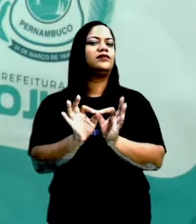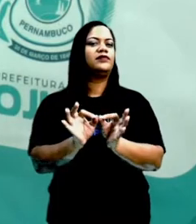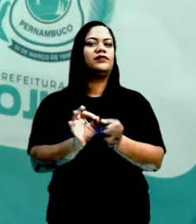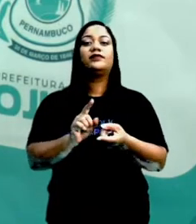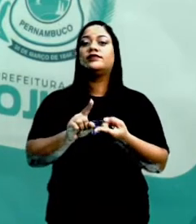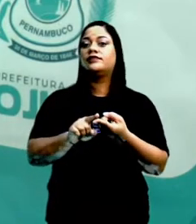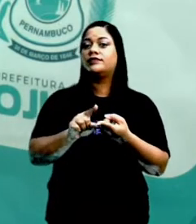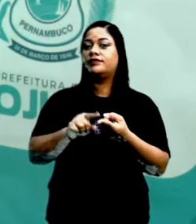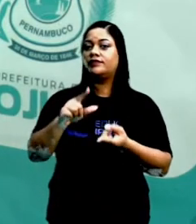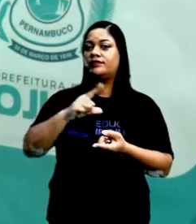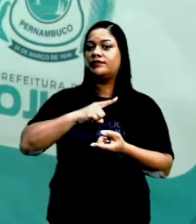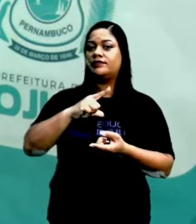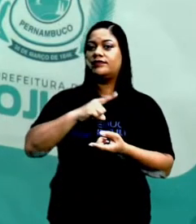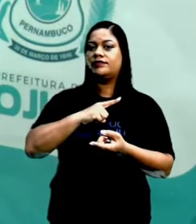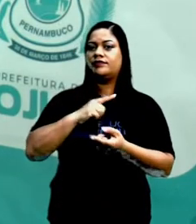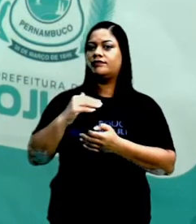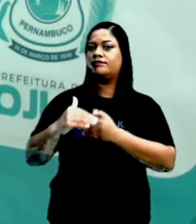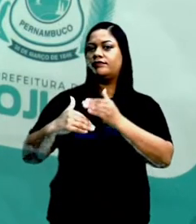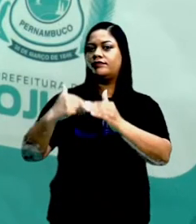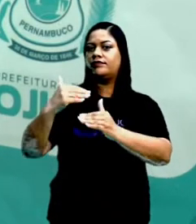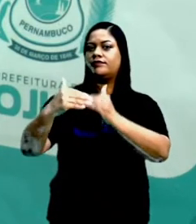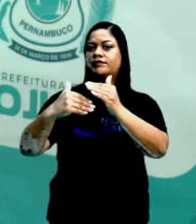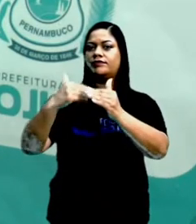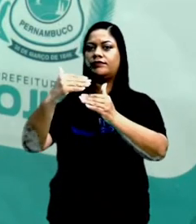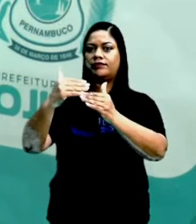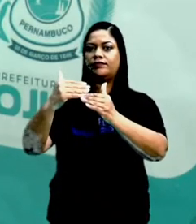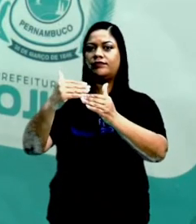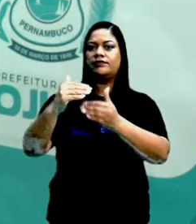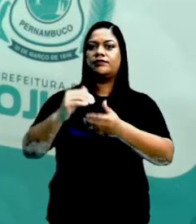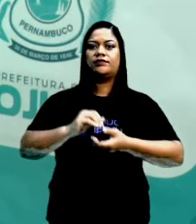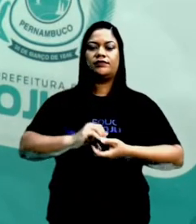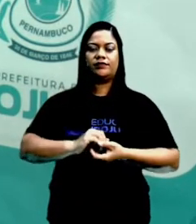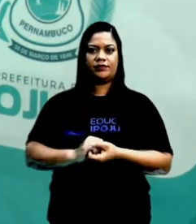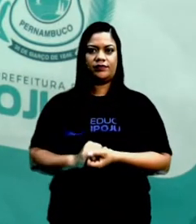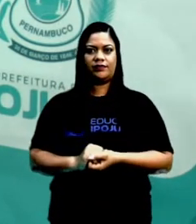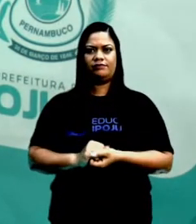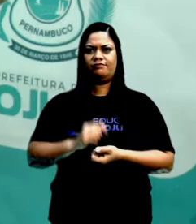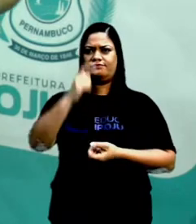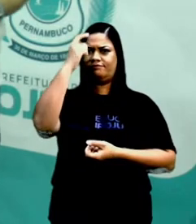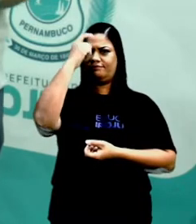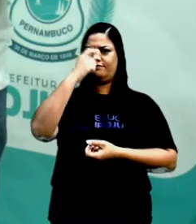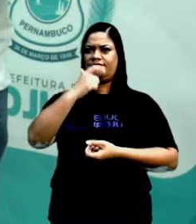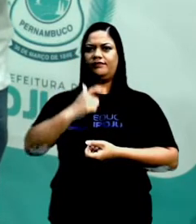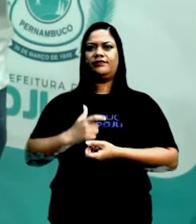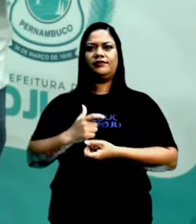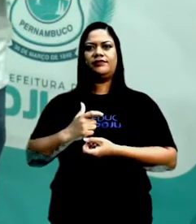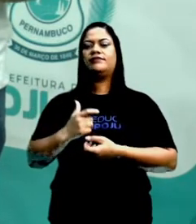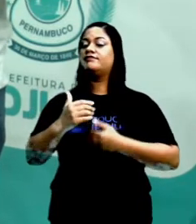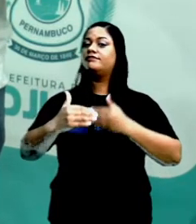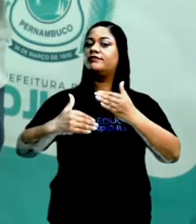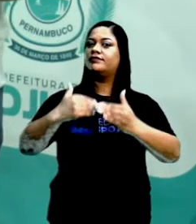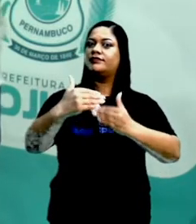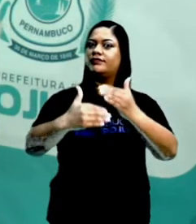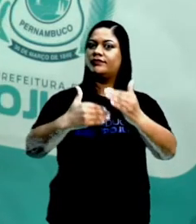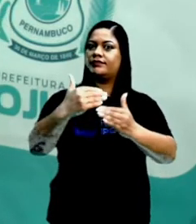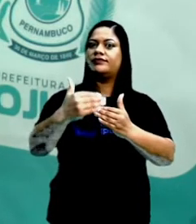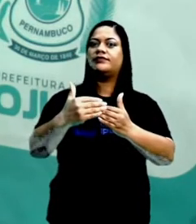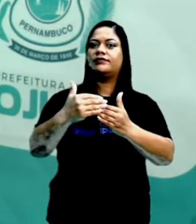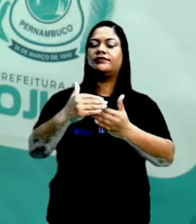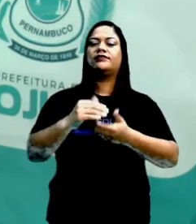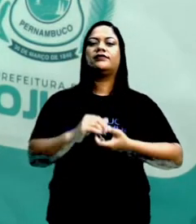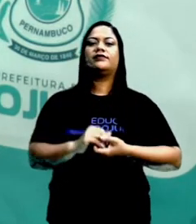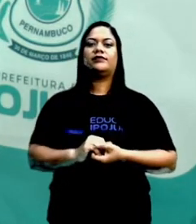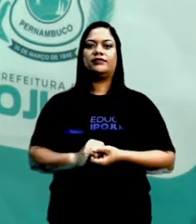E também vai ocorrer o desenvolvimento da civilização cretense, como o nome já diz, civilização